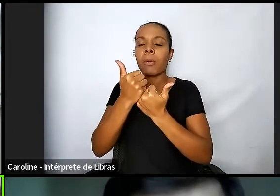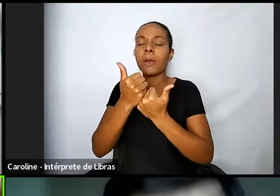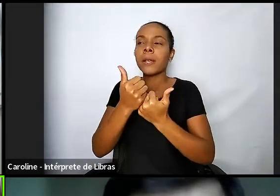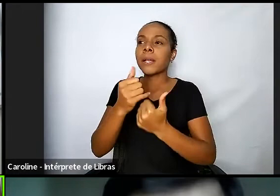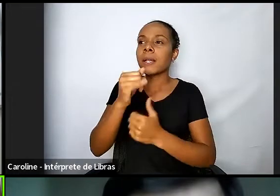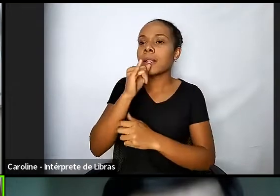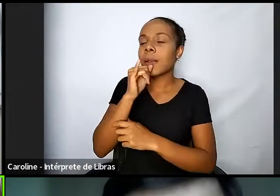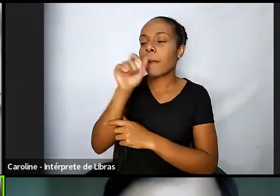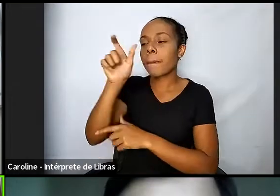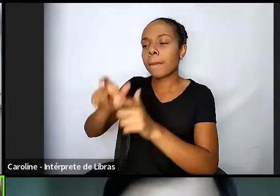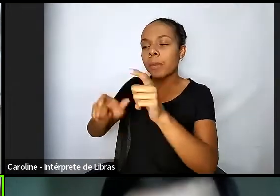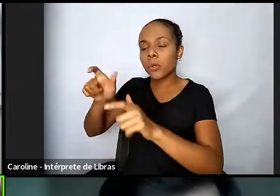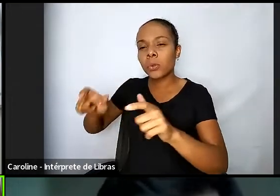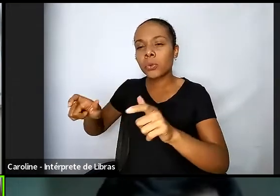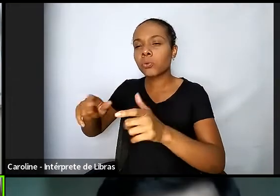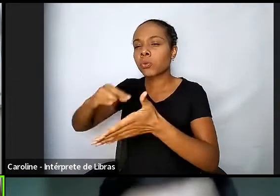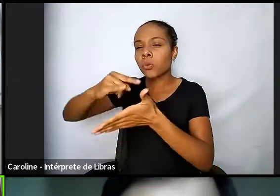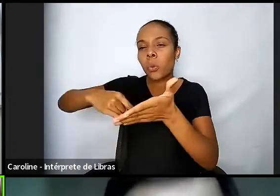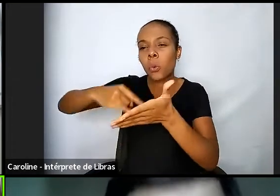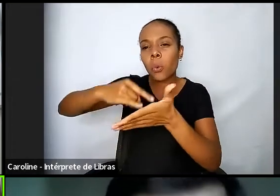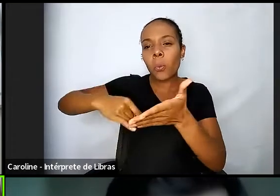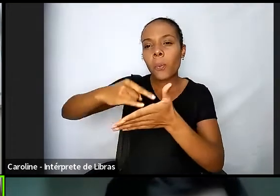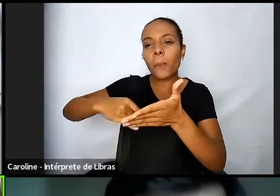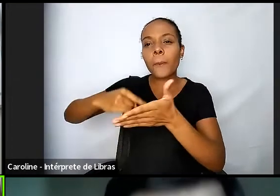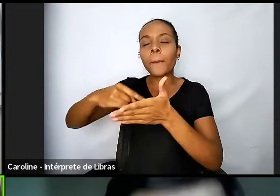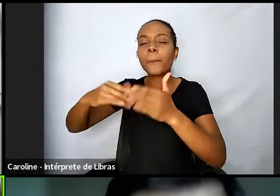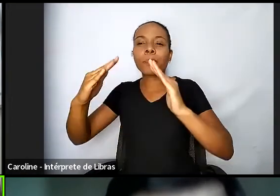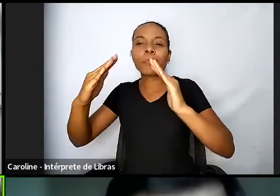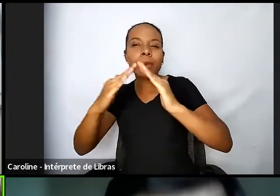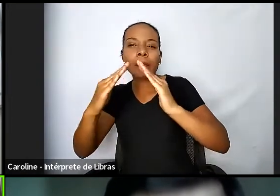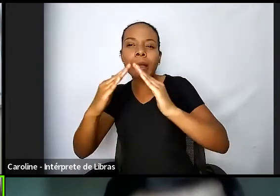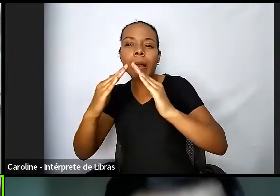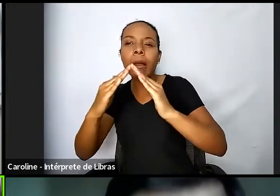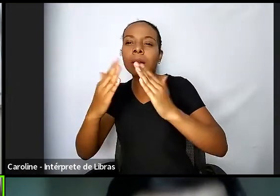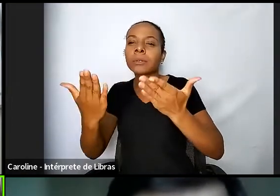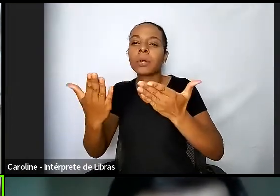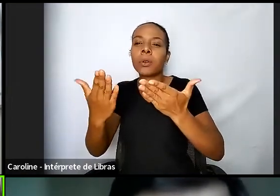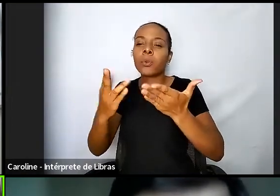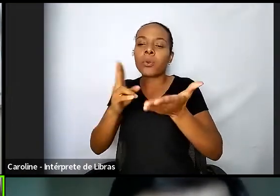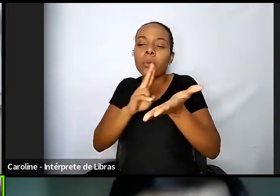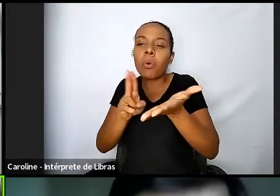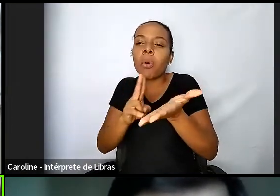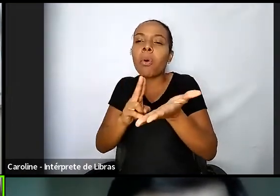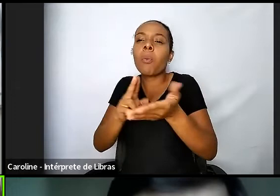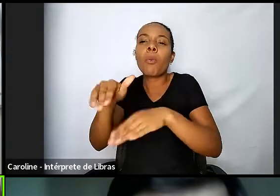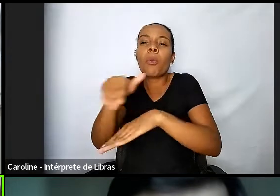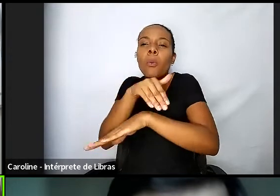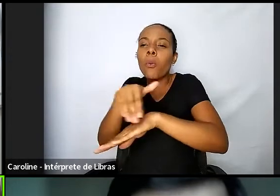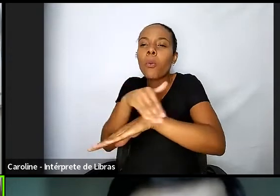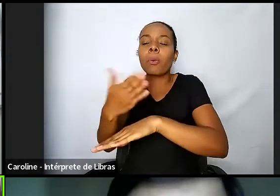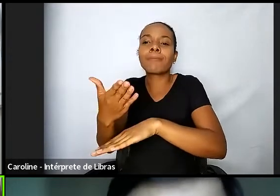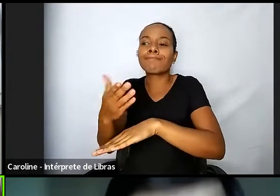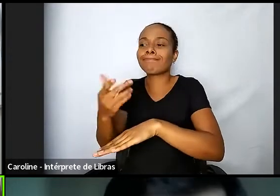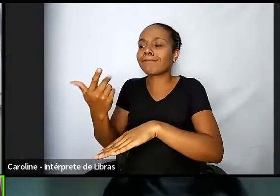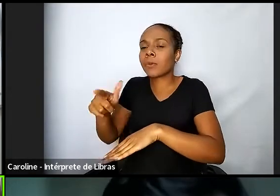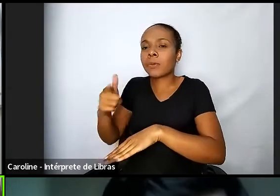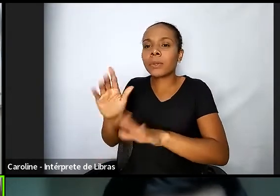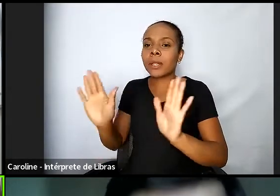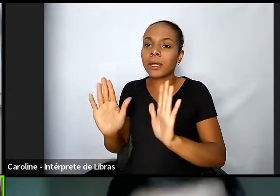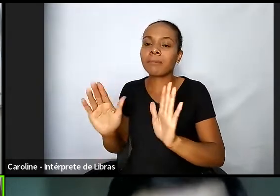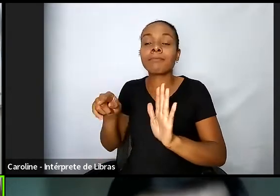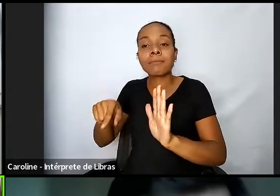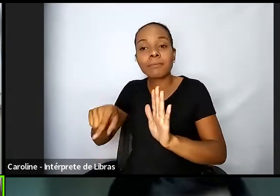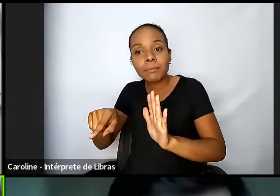residência, elas têm direito ao acesso à justiça. É impressionante, você pediu para eu relatar alguns pontos que